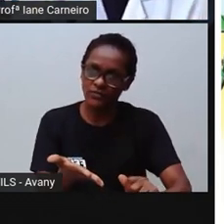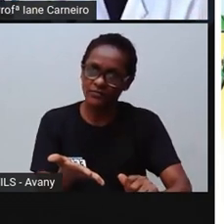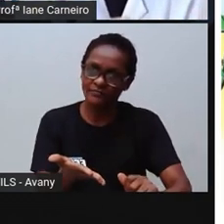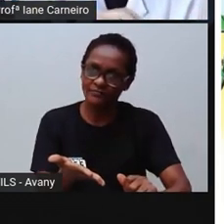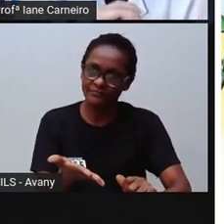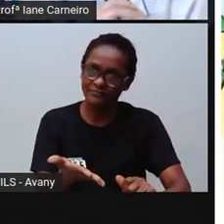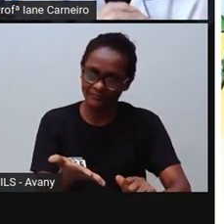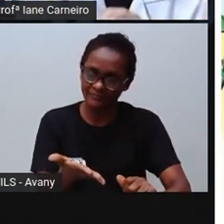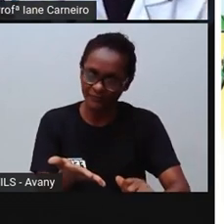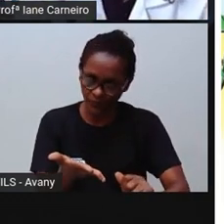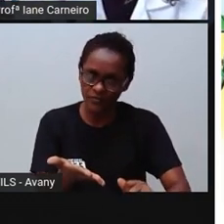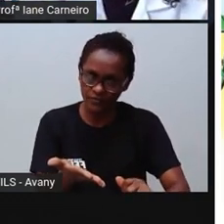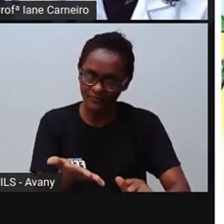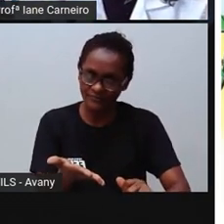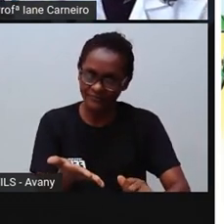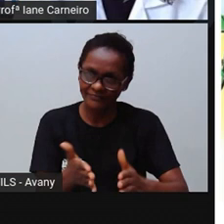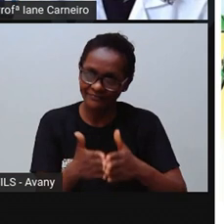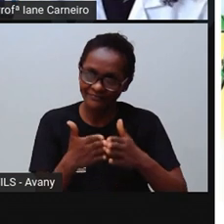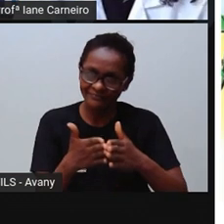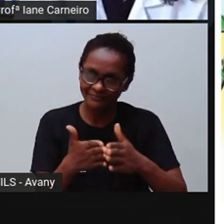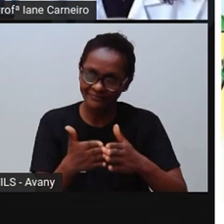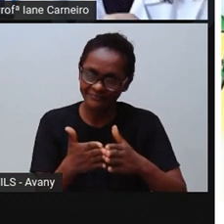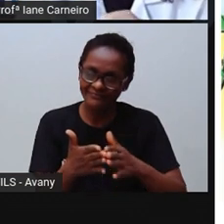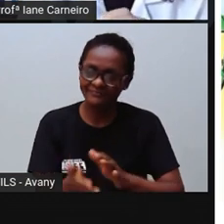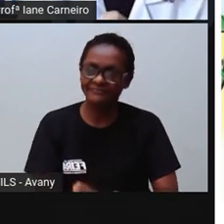Através da escrita, tá certo?